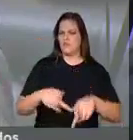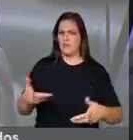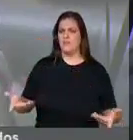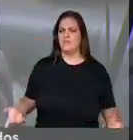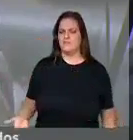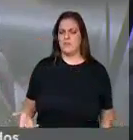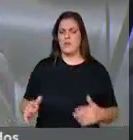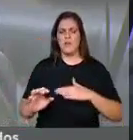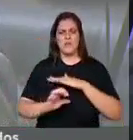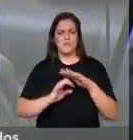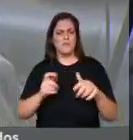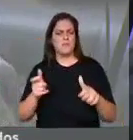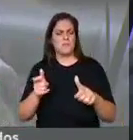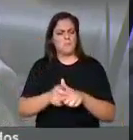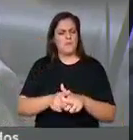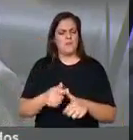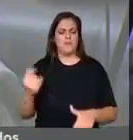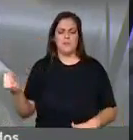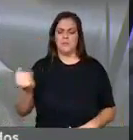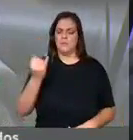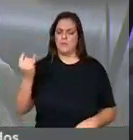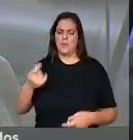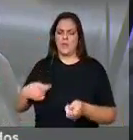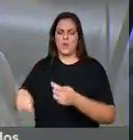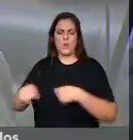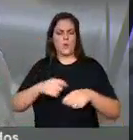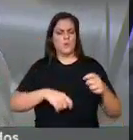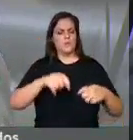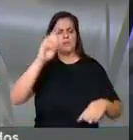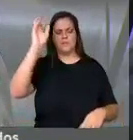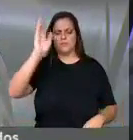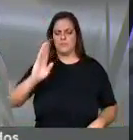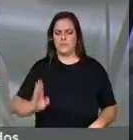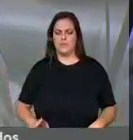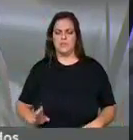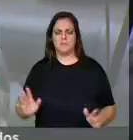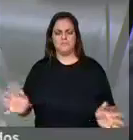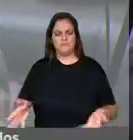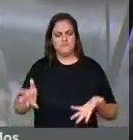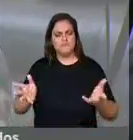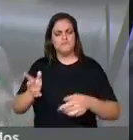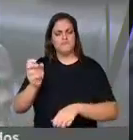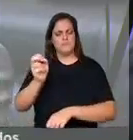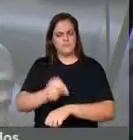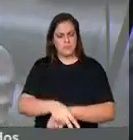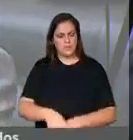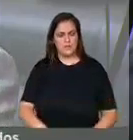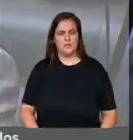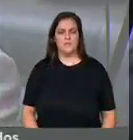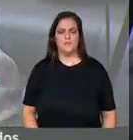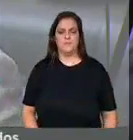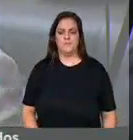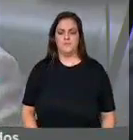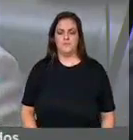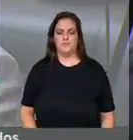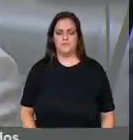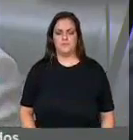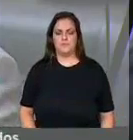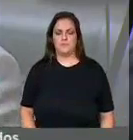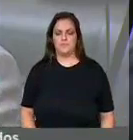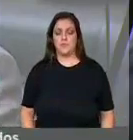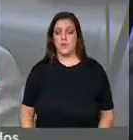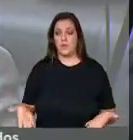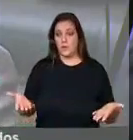empresa é fundamental para a atividade econômica do nosso país, para a geração de emprego. Portanto, na tarde de hoje,